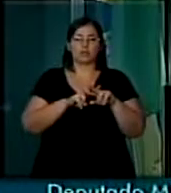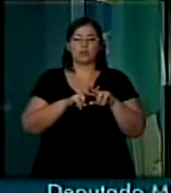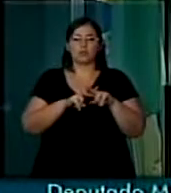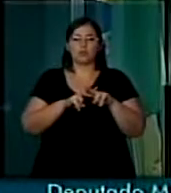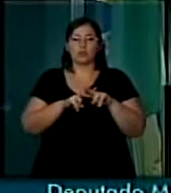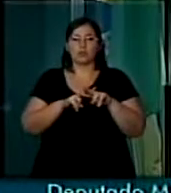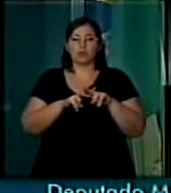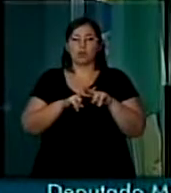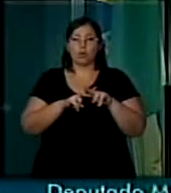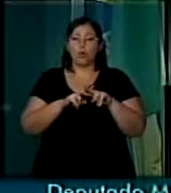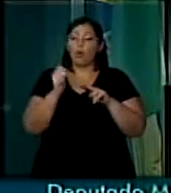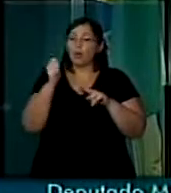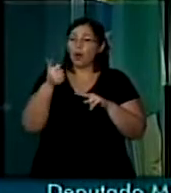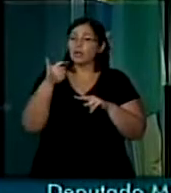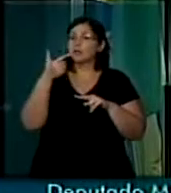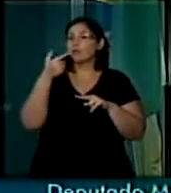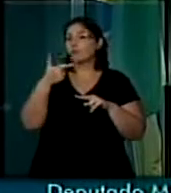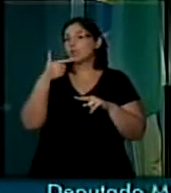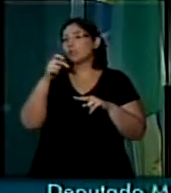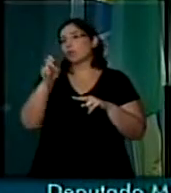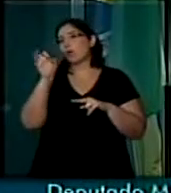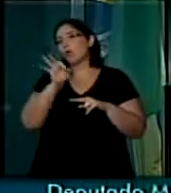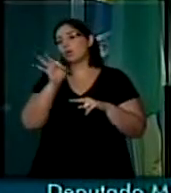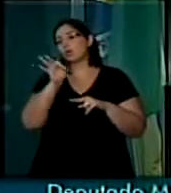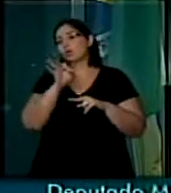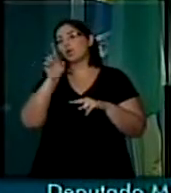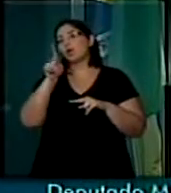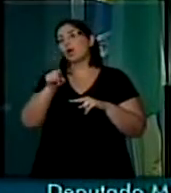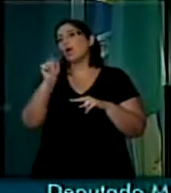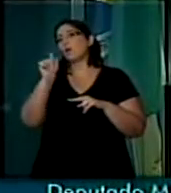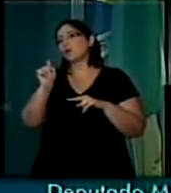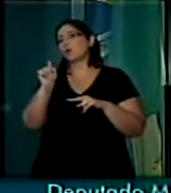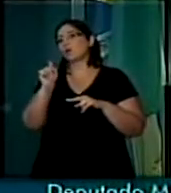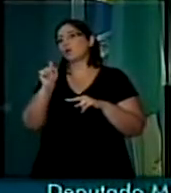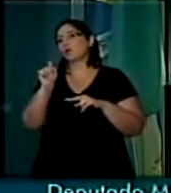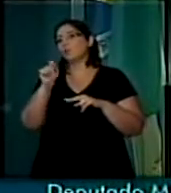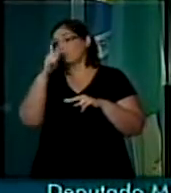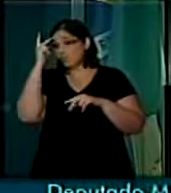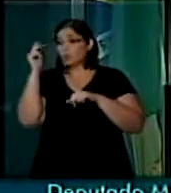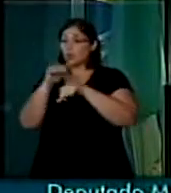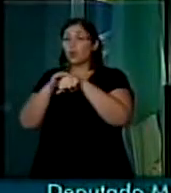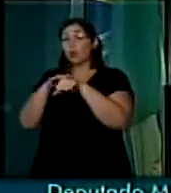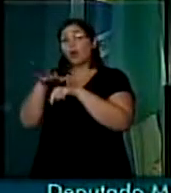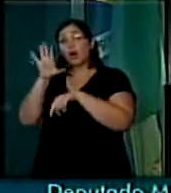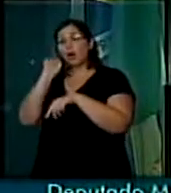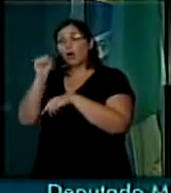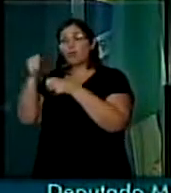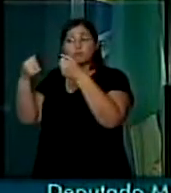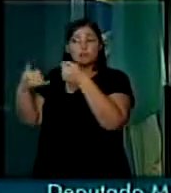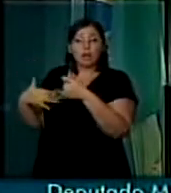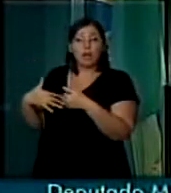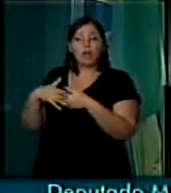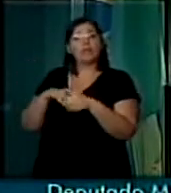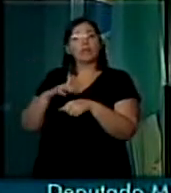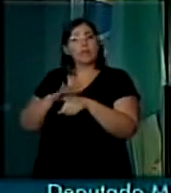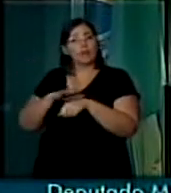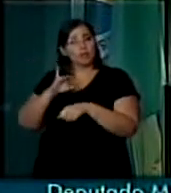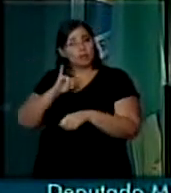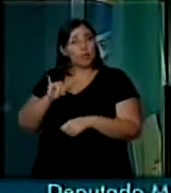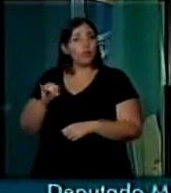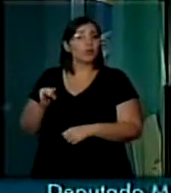quase 25% foram ouvidos, tiveram